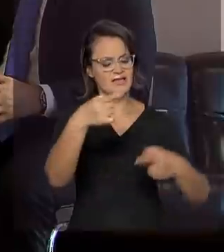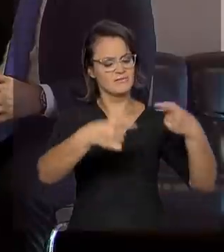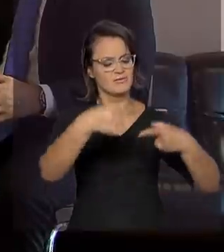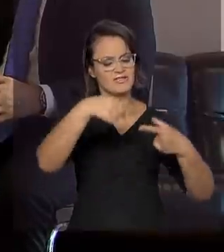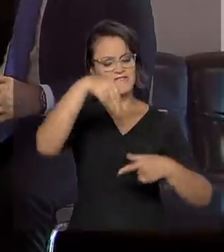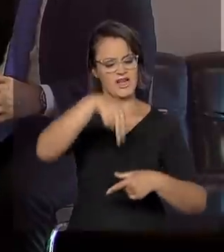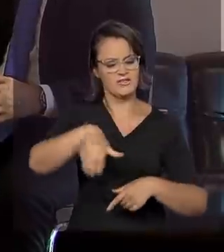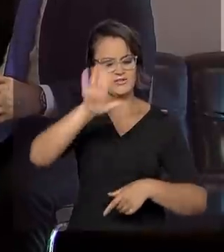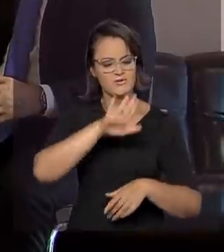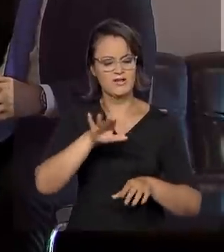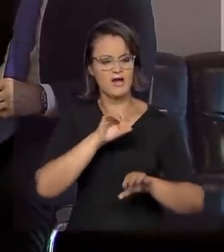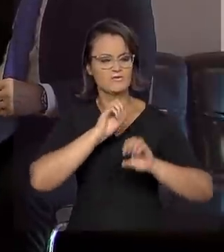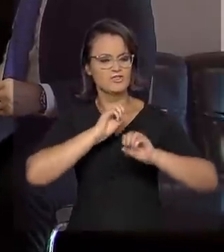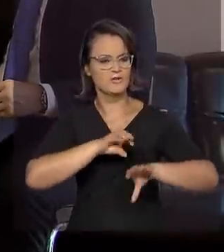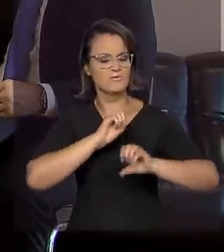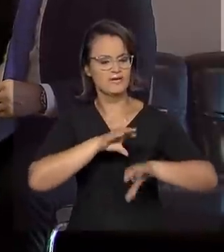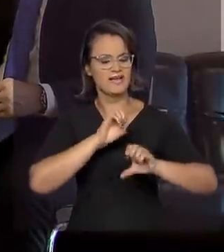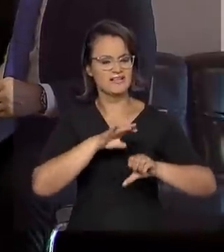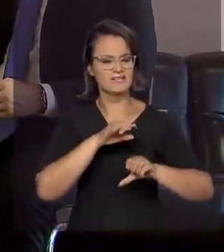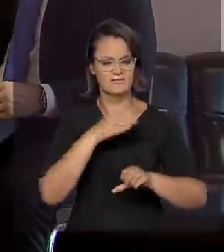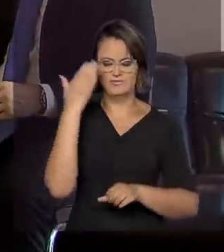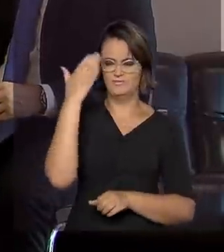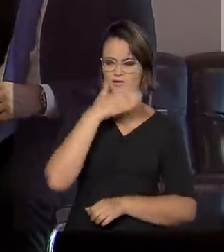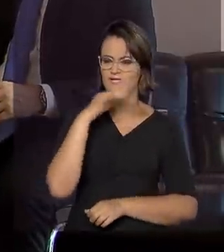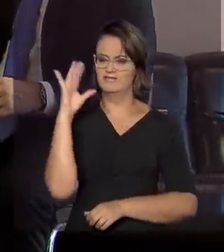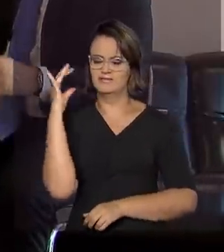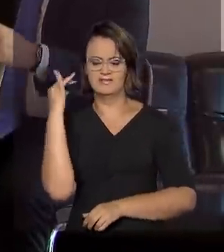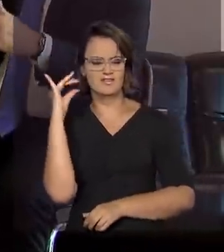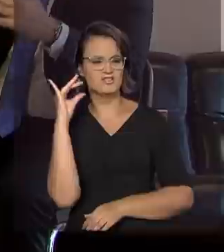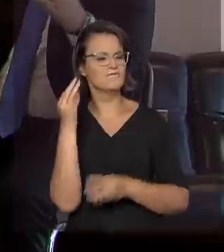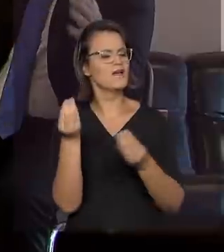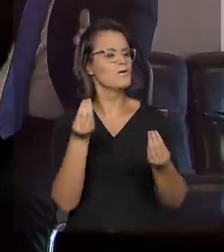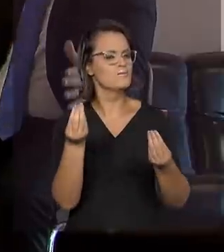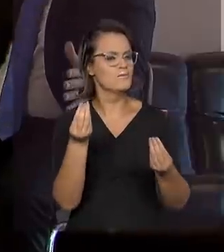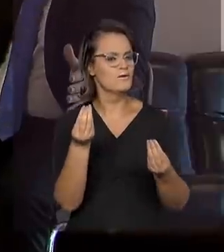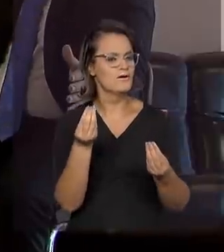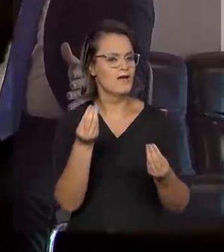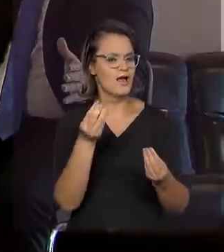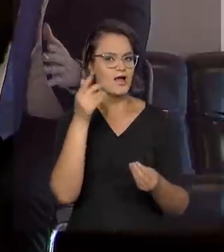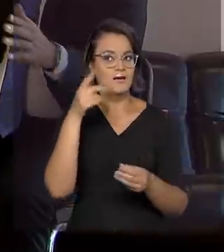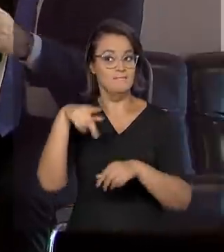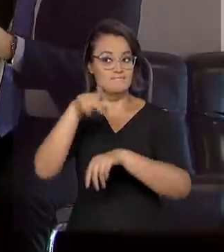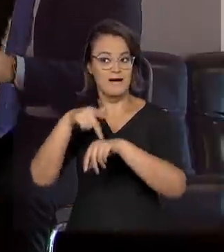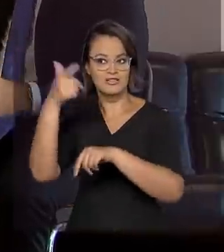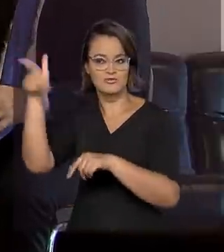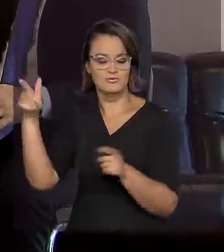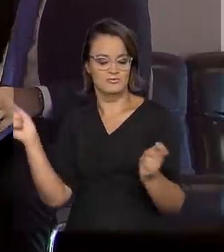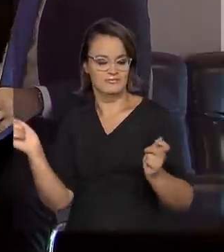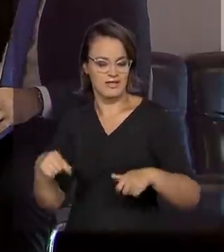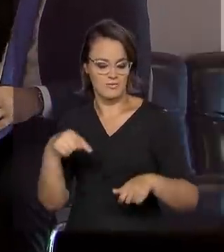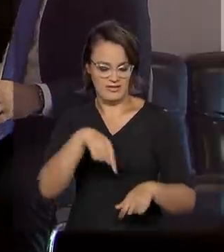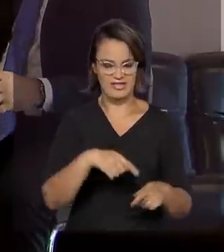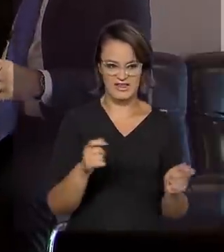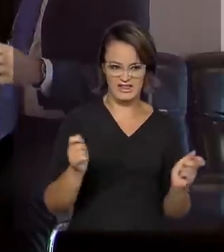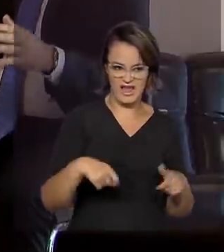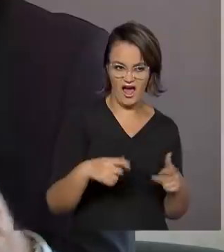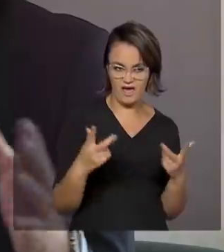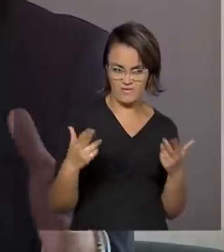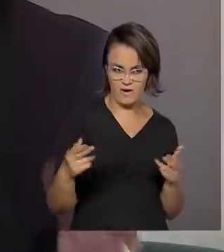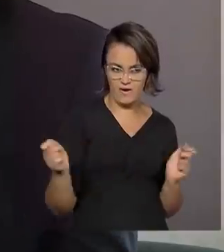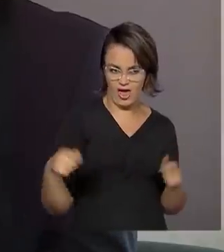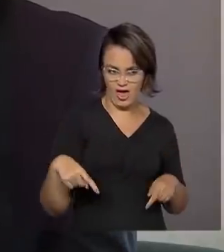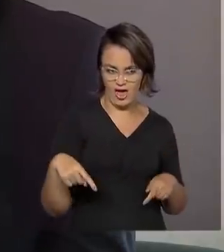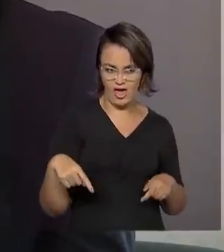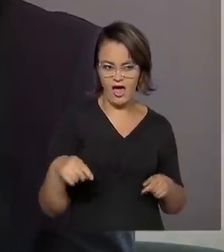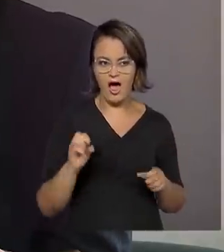Nacional de Alfabetização baseada em evidências científicas. É o que deu certo em outros países e pode ser replicado aqui no Brasil? É